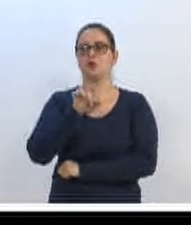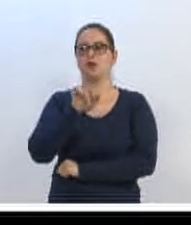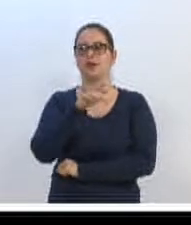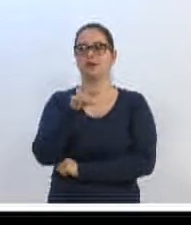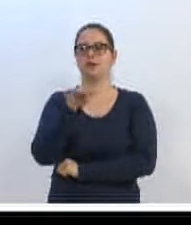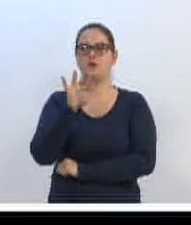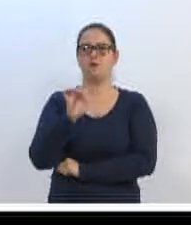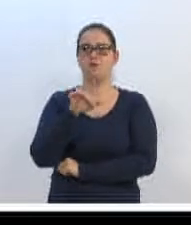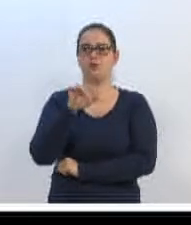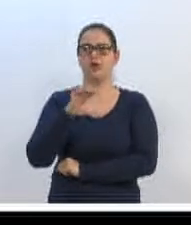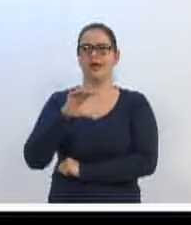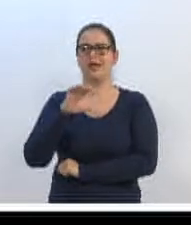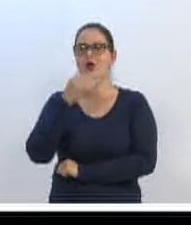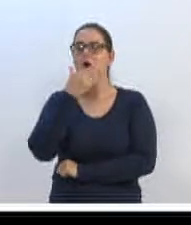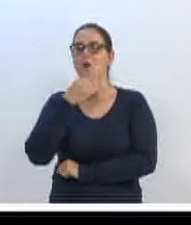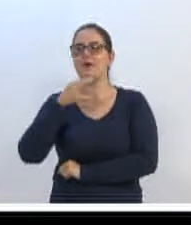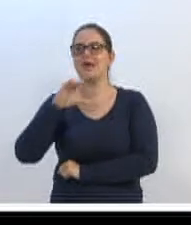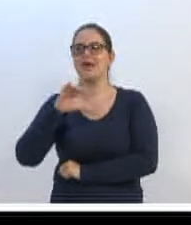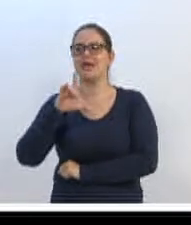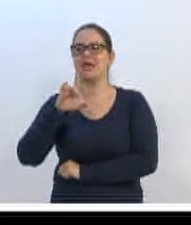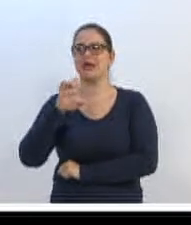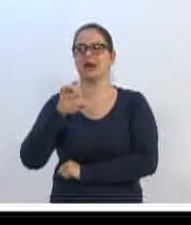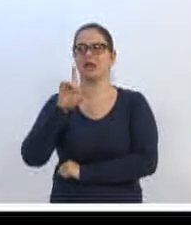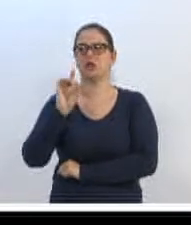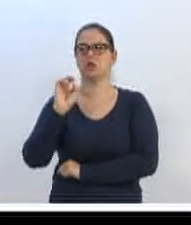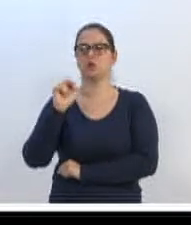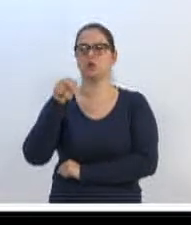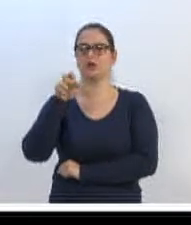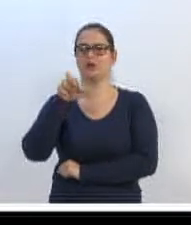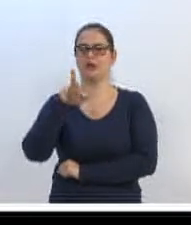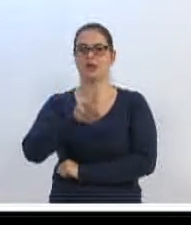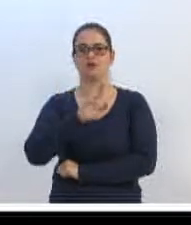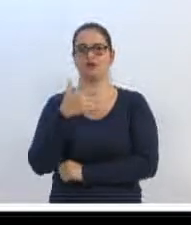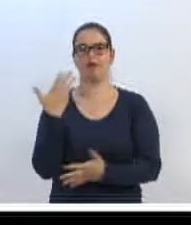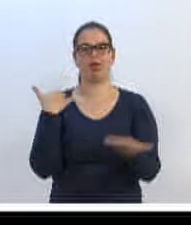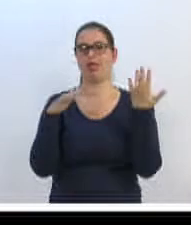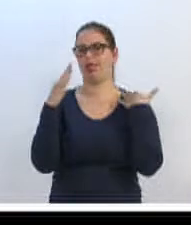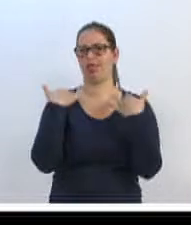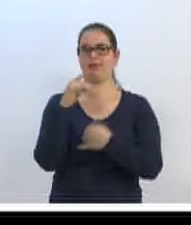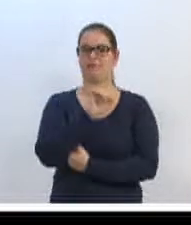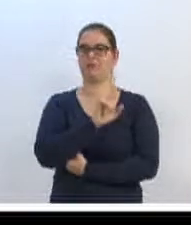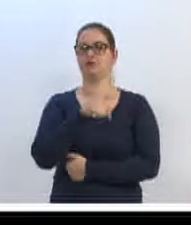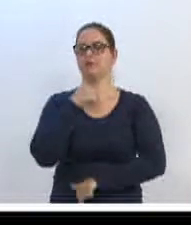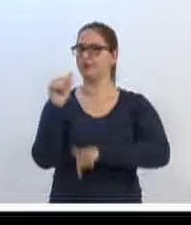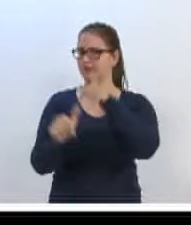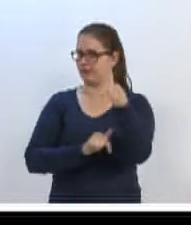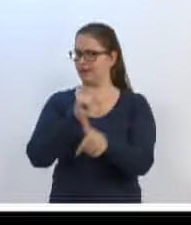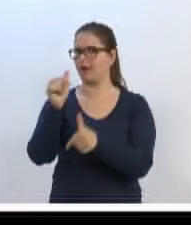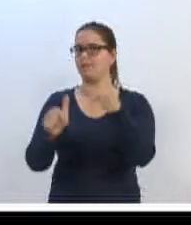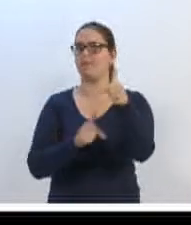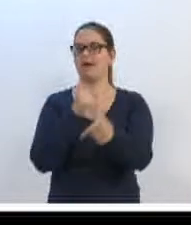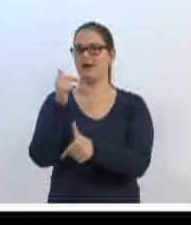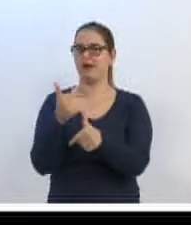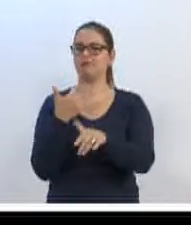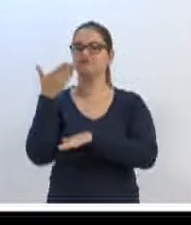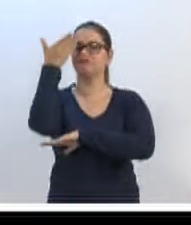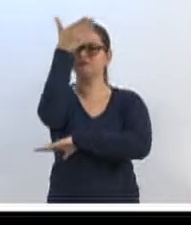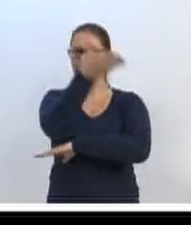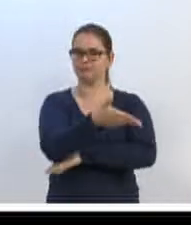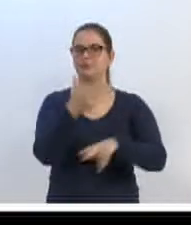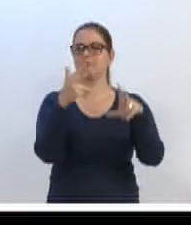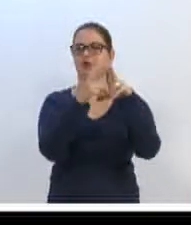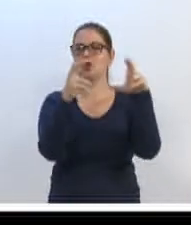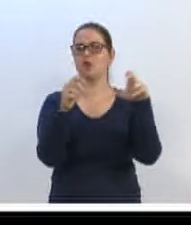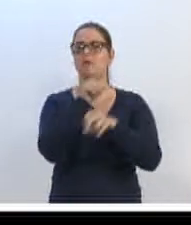Cledonir, e, é claro, não estive a passeio, estive a trabalho, e